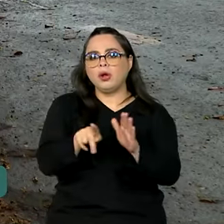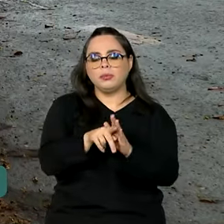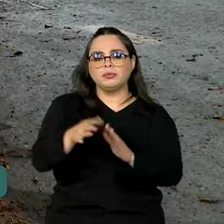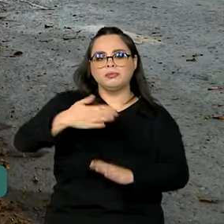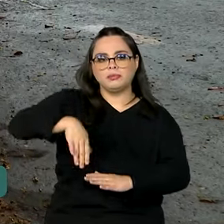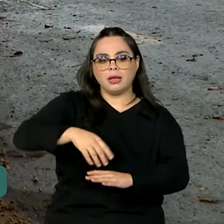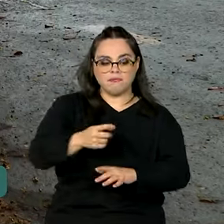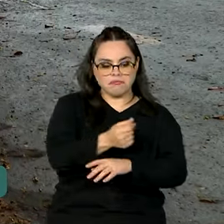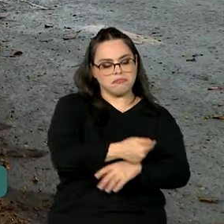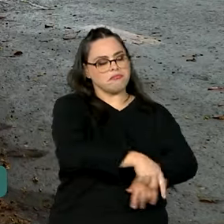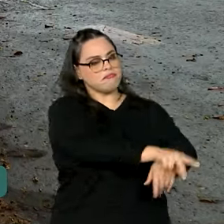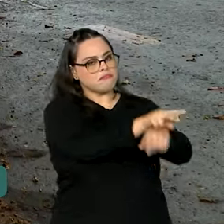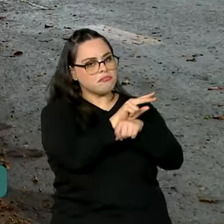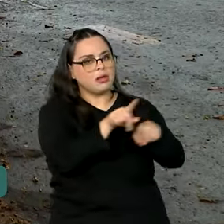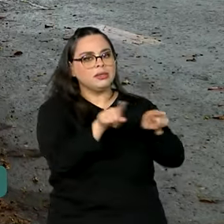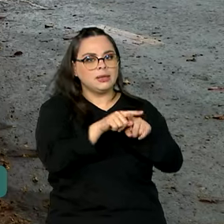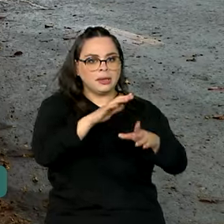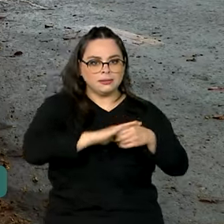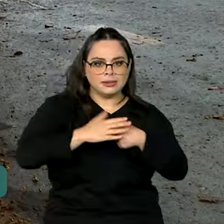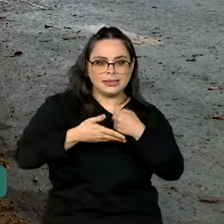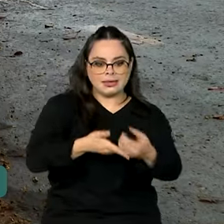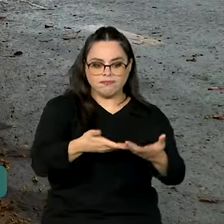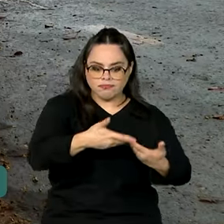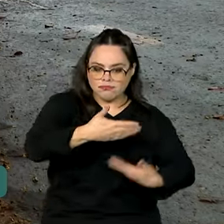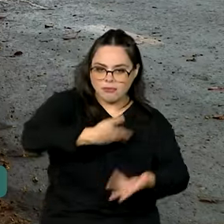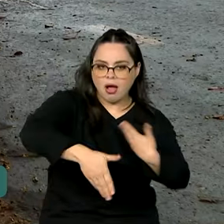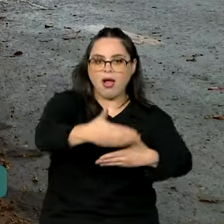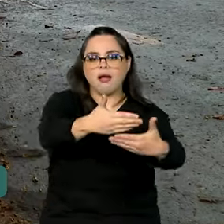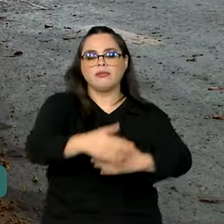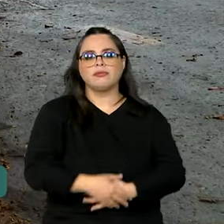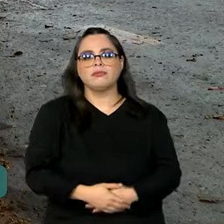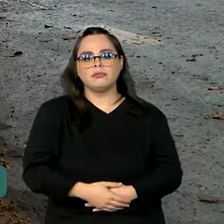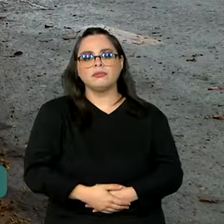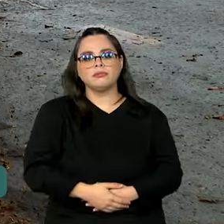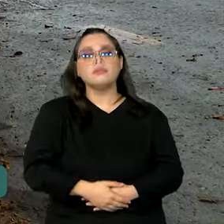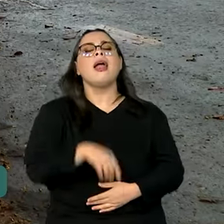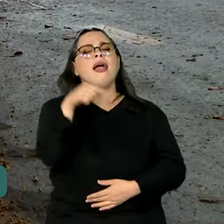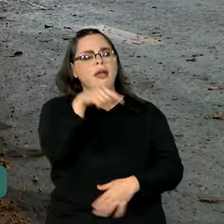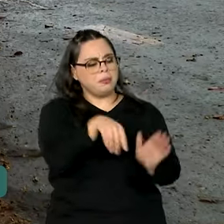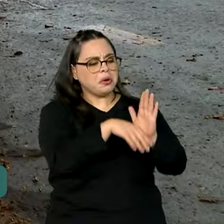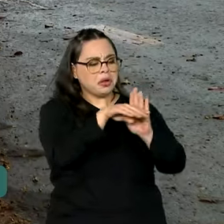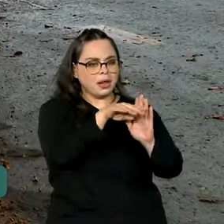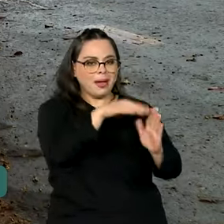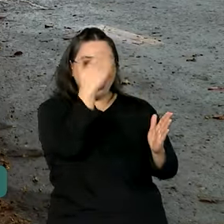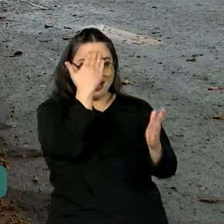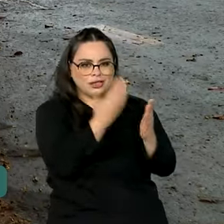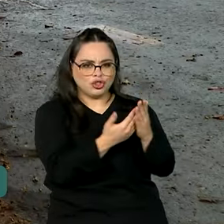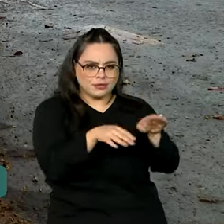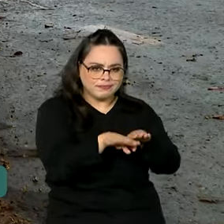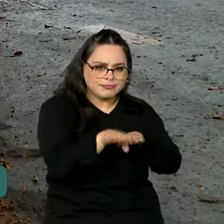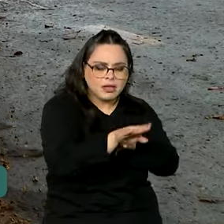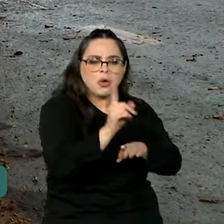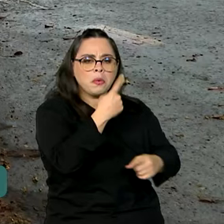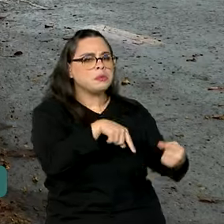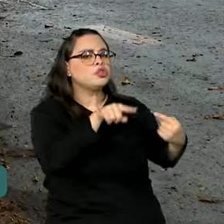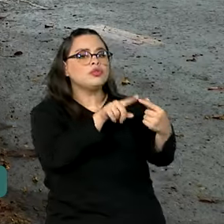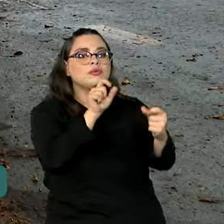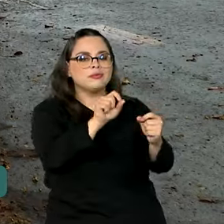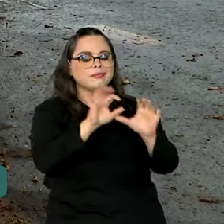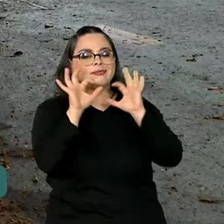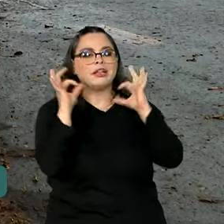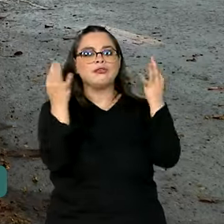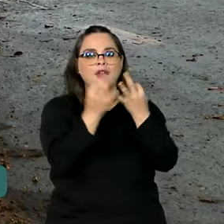promover o desenvolvimento sustentável. O programa Acredita, no primeiro passo, é focado em famílias em situação de